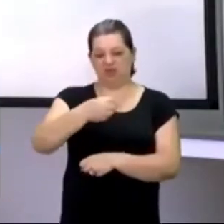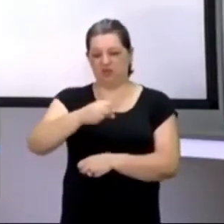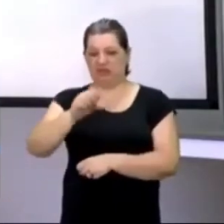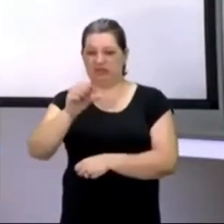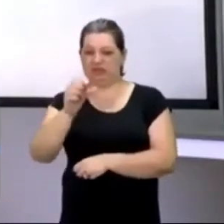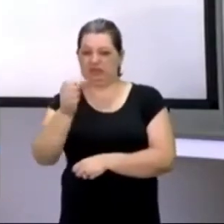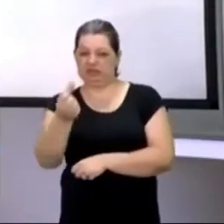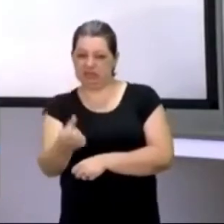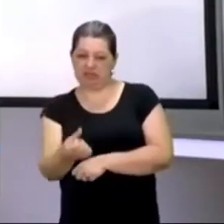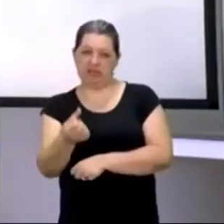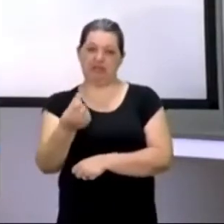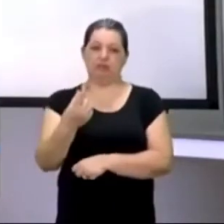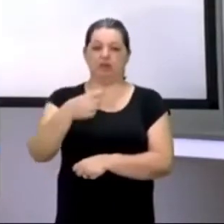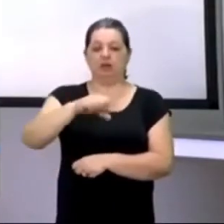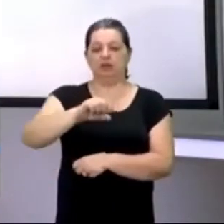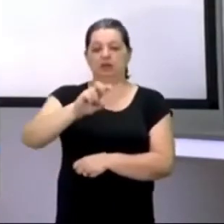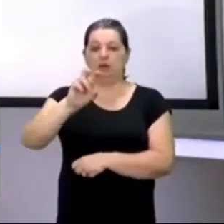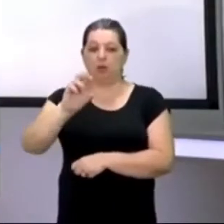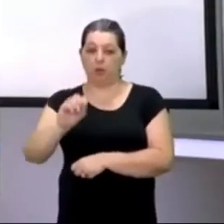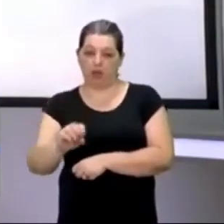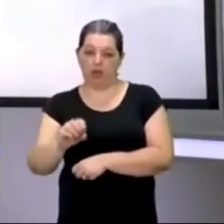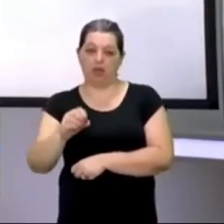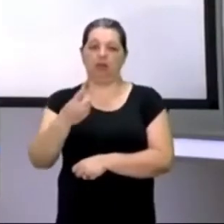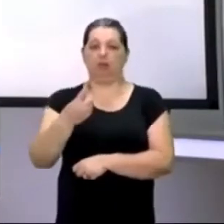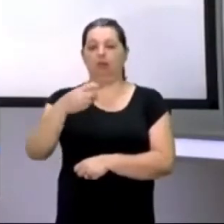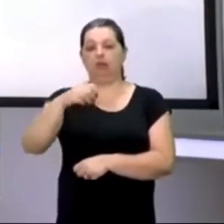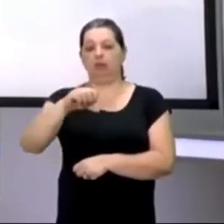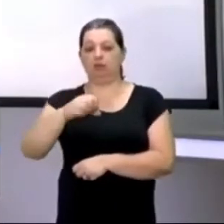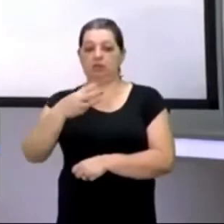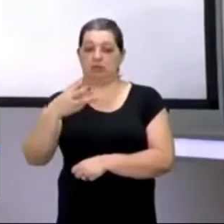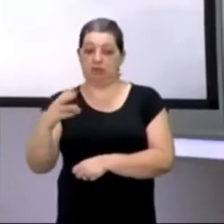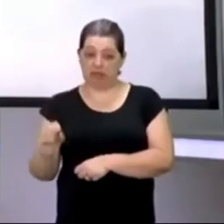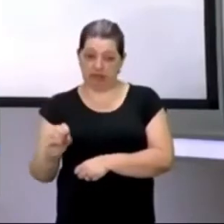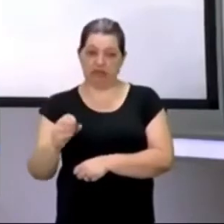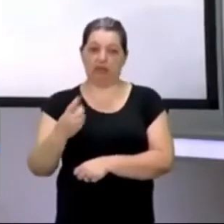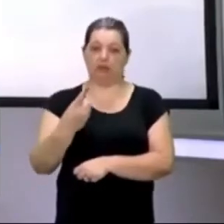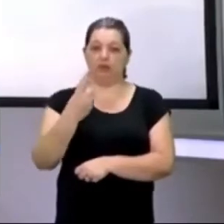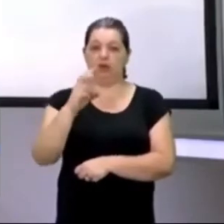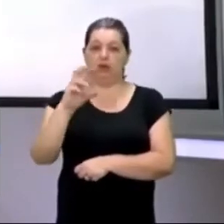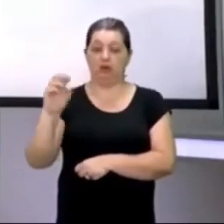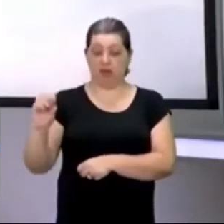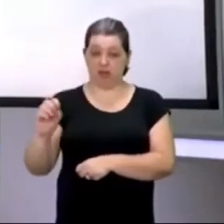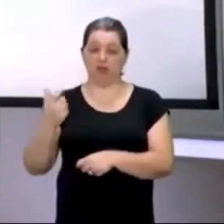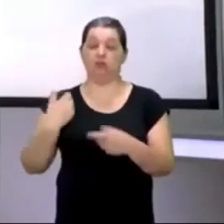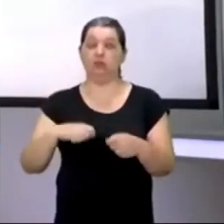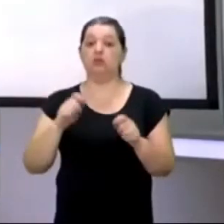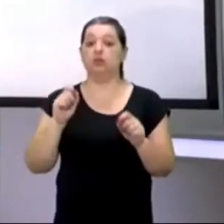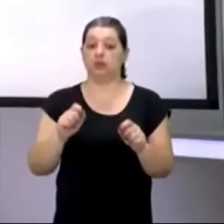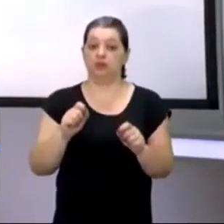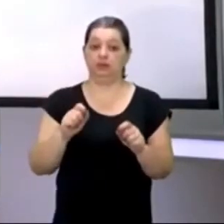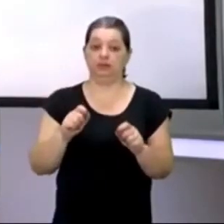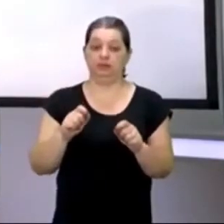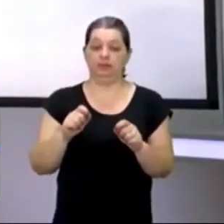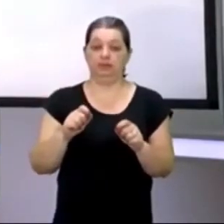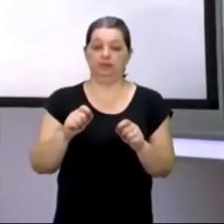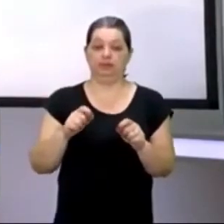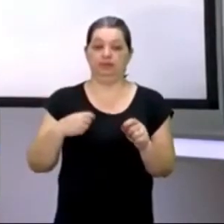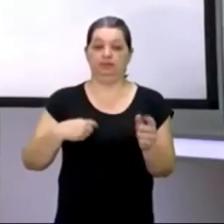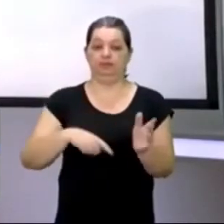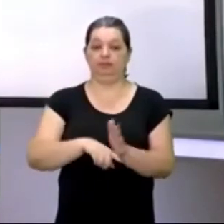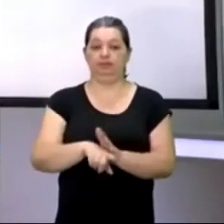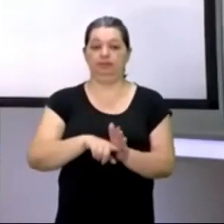1960, em 1950, em 1930, em 1500, eu tenho que recorrer, aos,